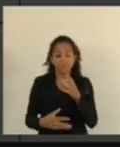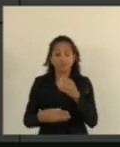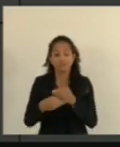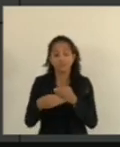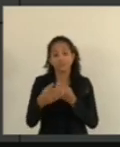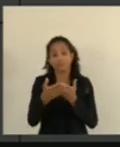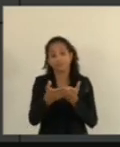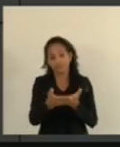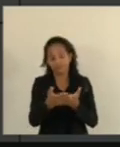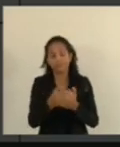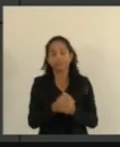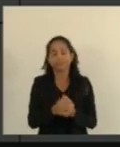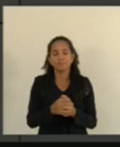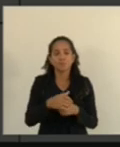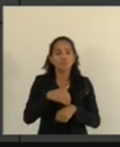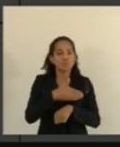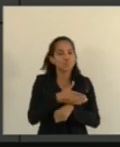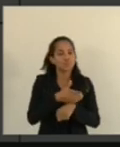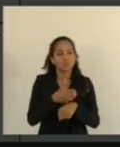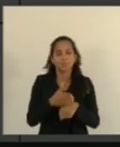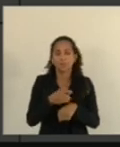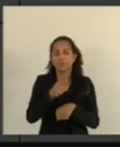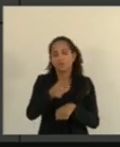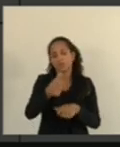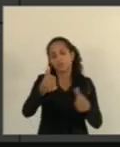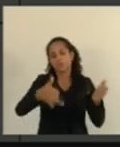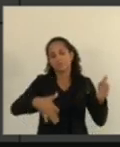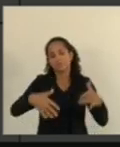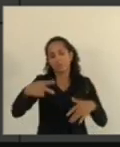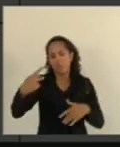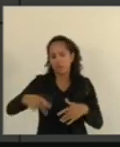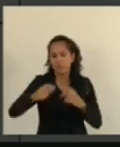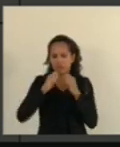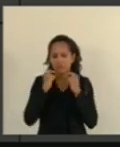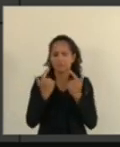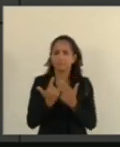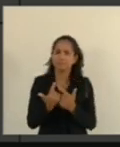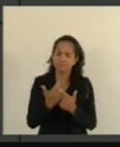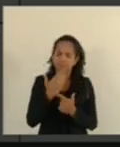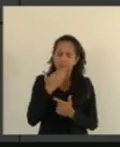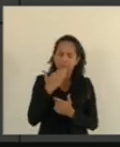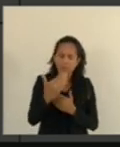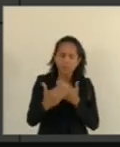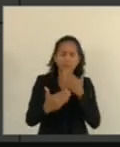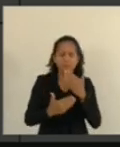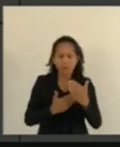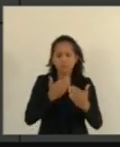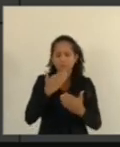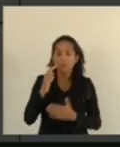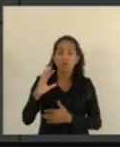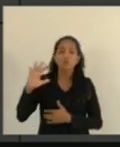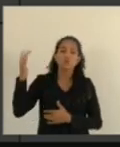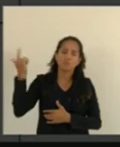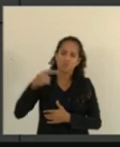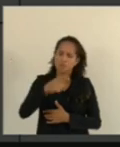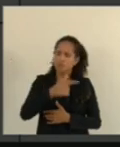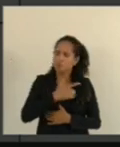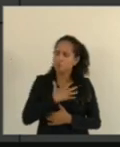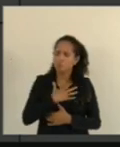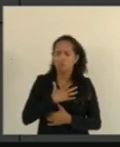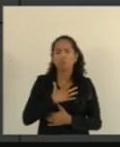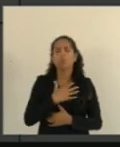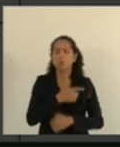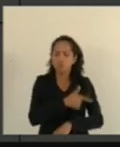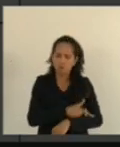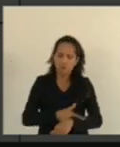que em todos os momentos que v. excelente usou esta casa, tem pedido providências com educação, com